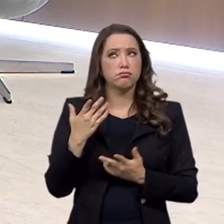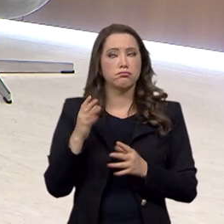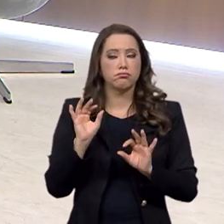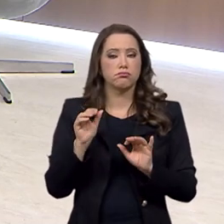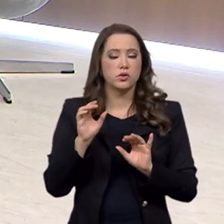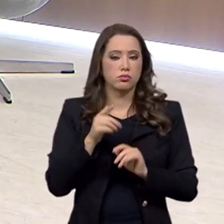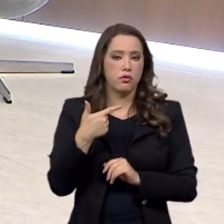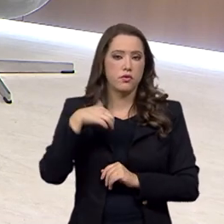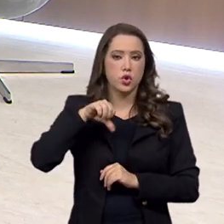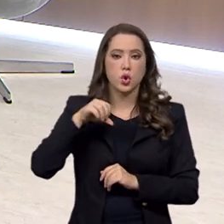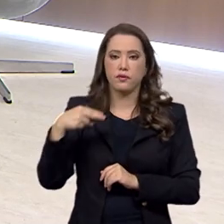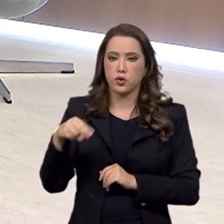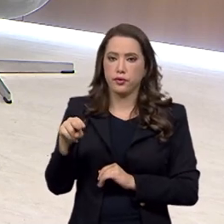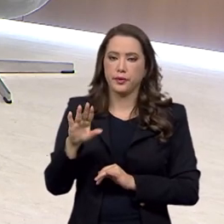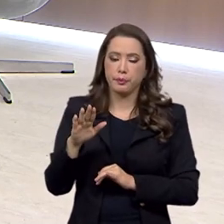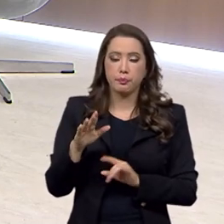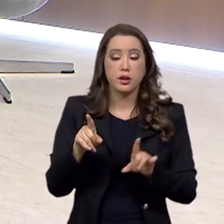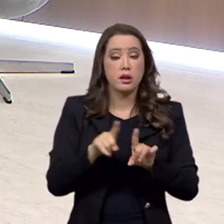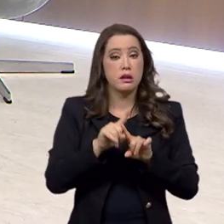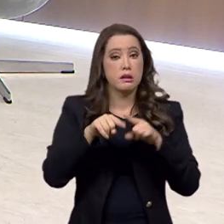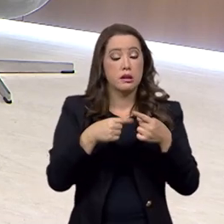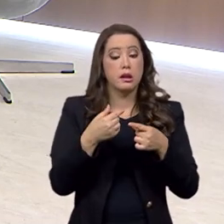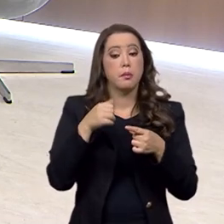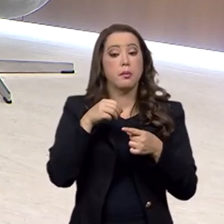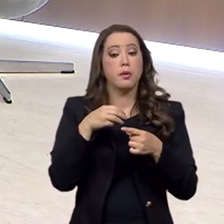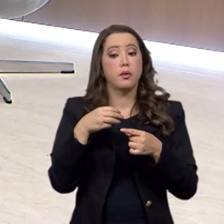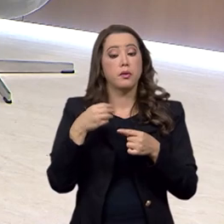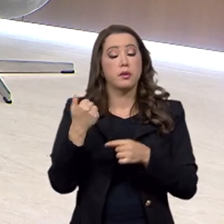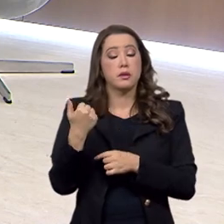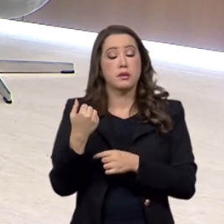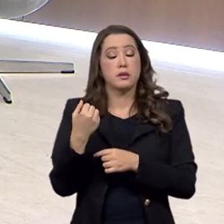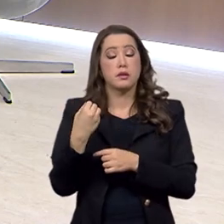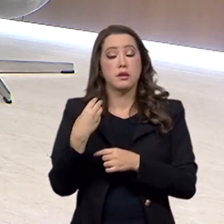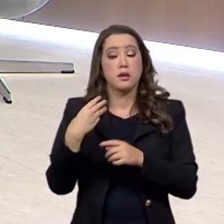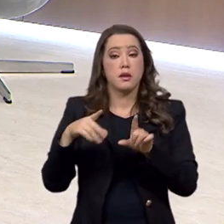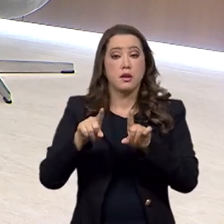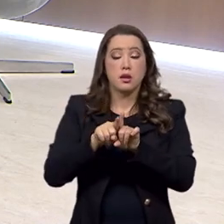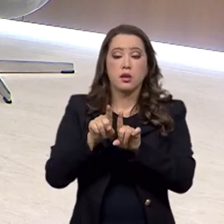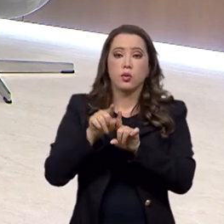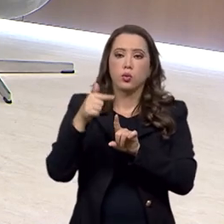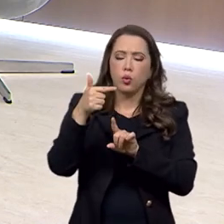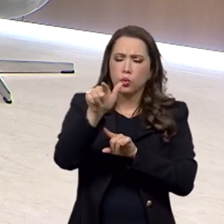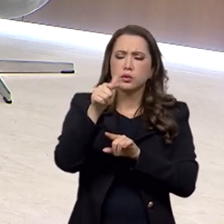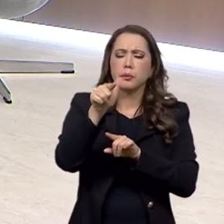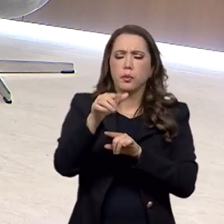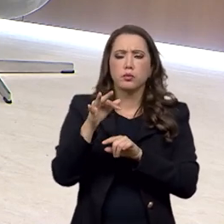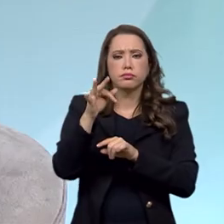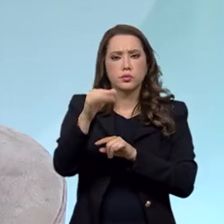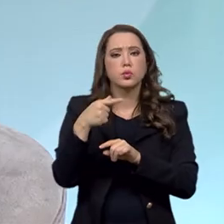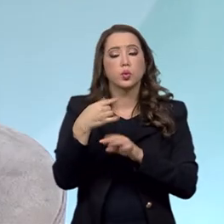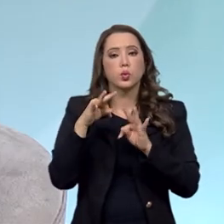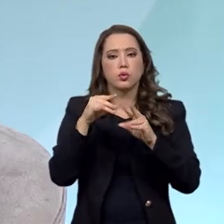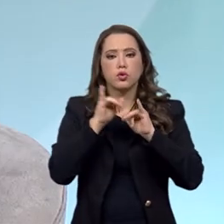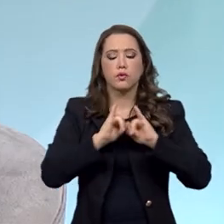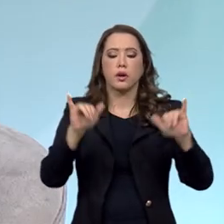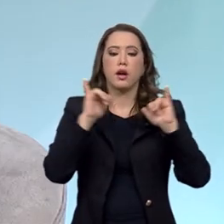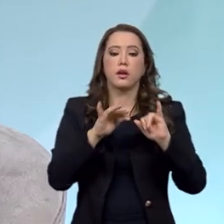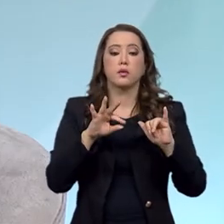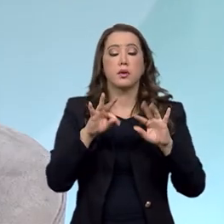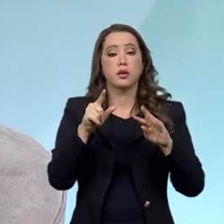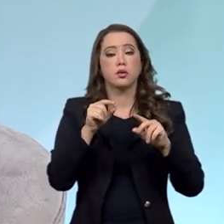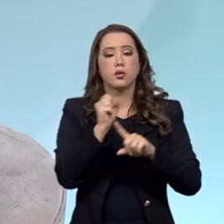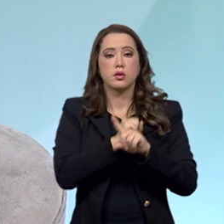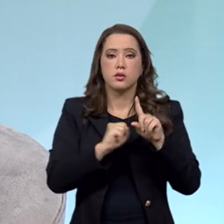e no dia 3 de dezembro ele é divulgado, para que toda a sociedade tivesse conhecimento. Ou seja,